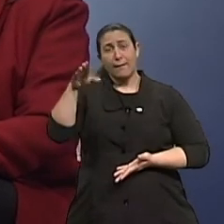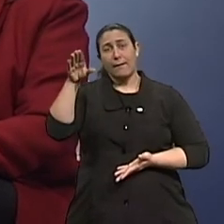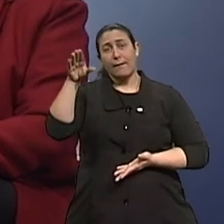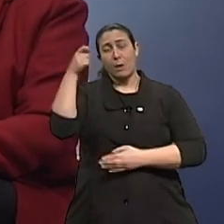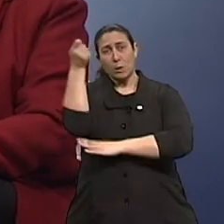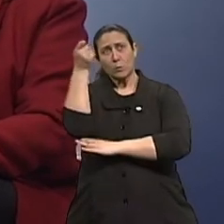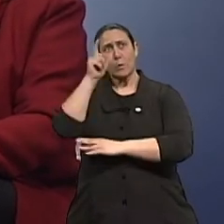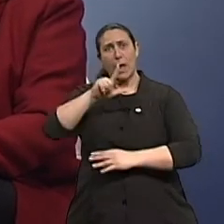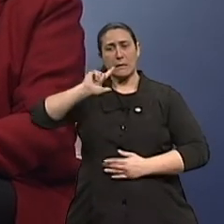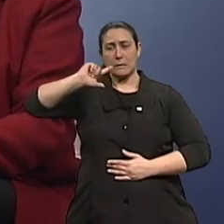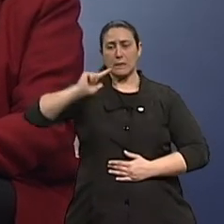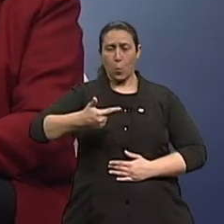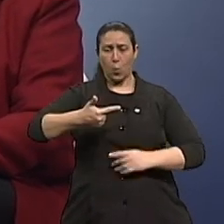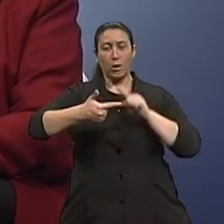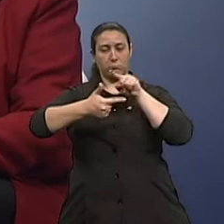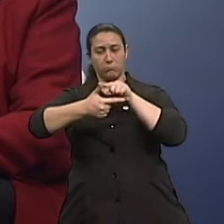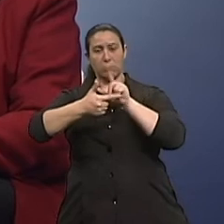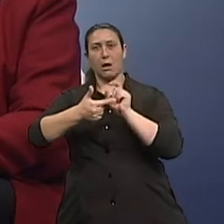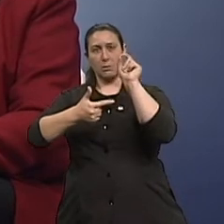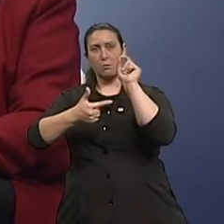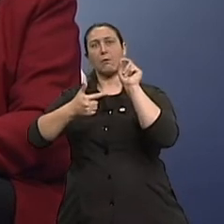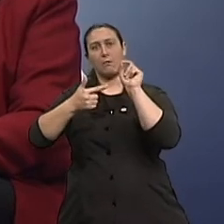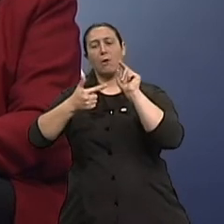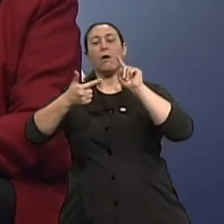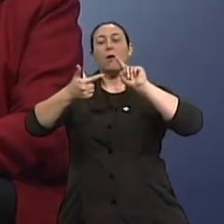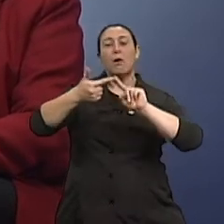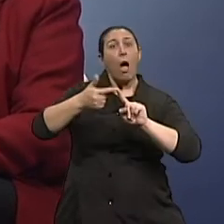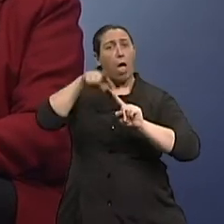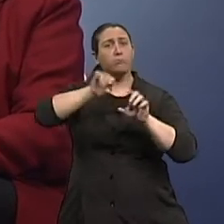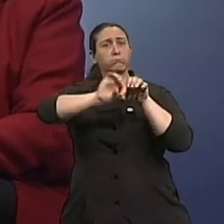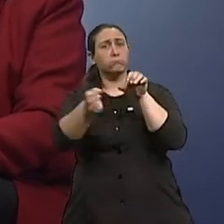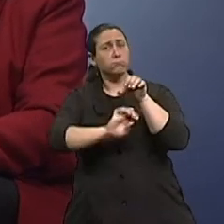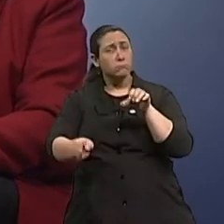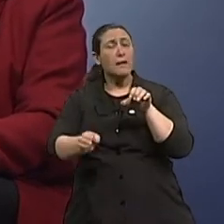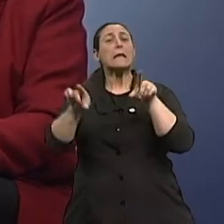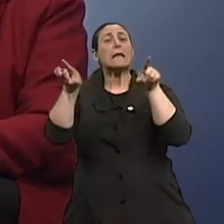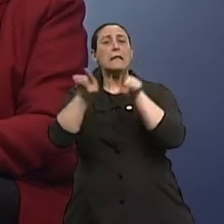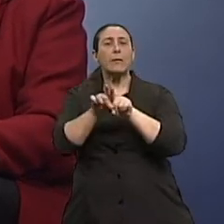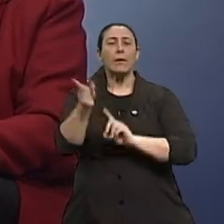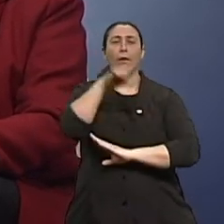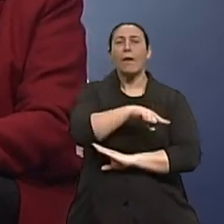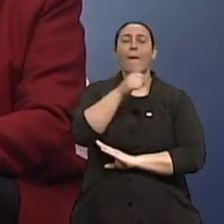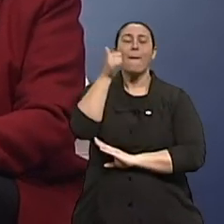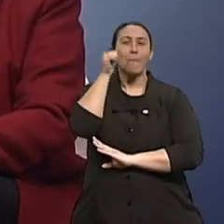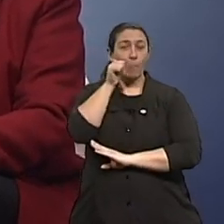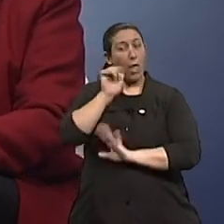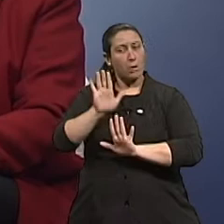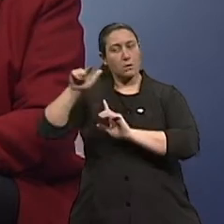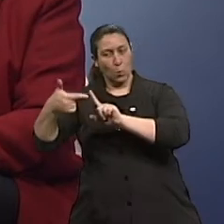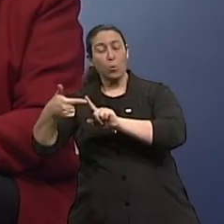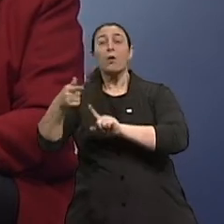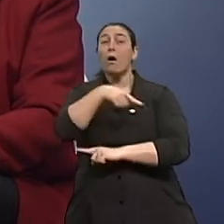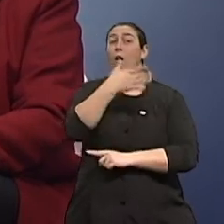mulheres e o terceiro tipo de câncer mais comum entre os homens. Em 2012, serão